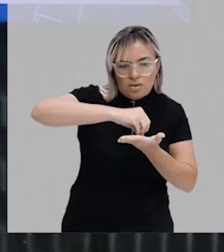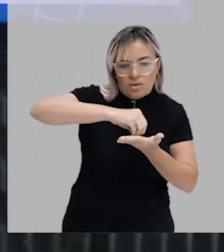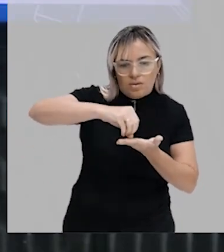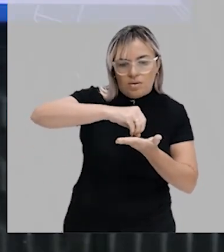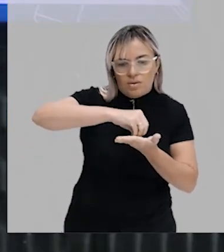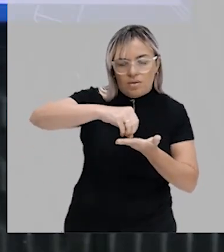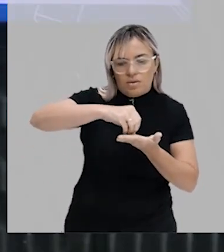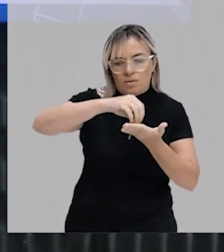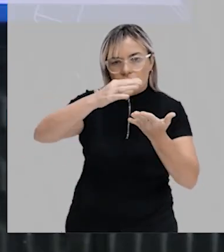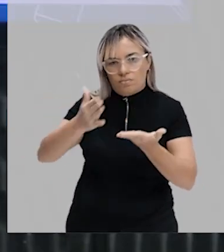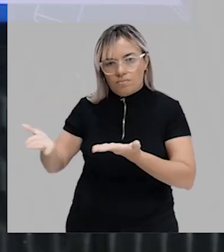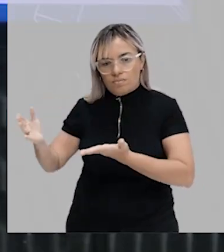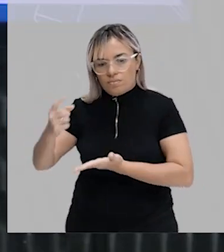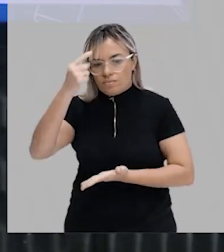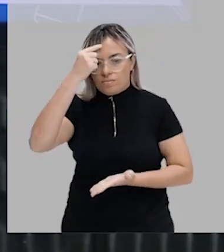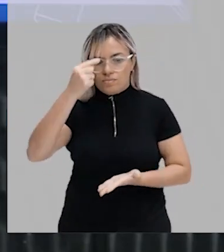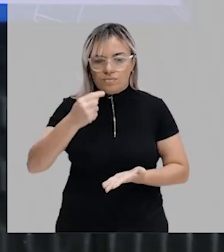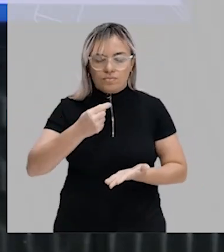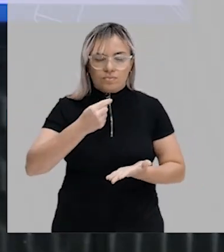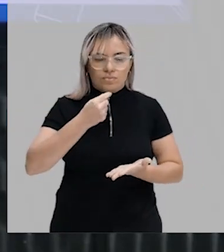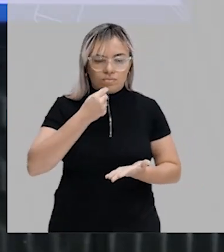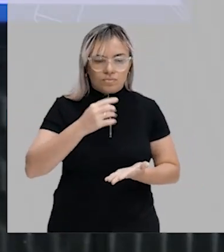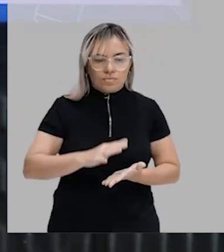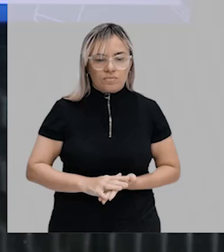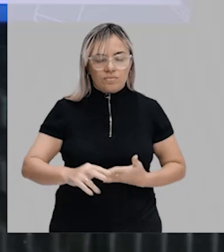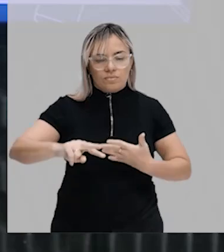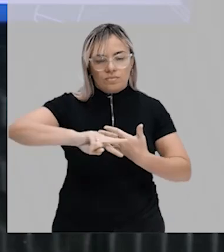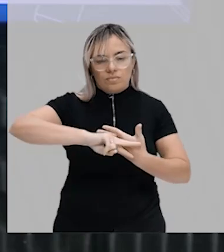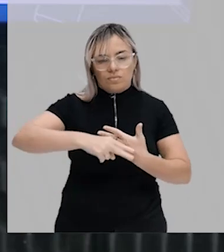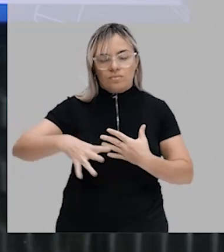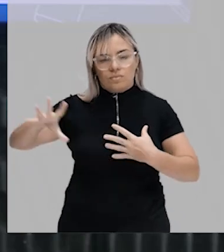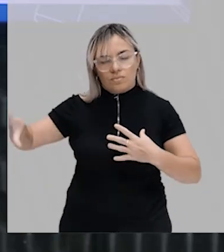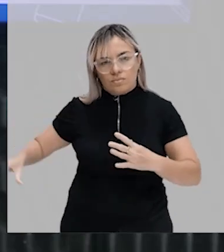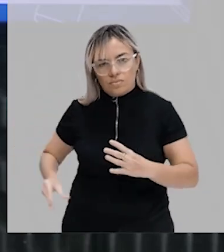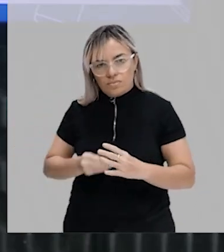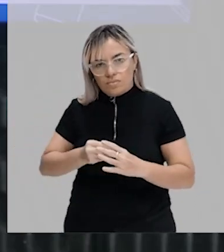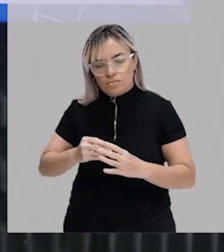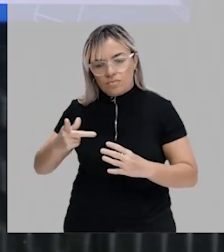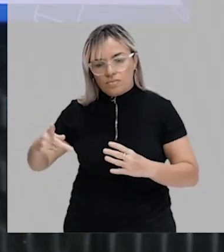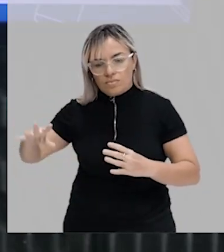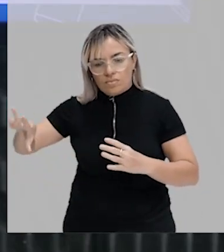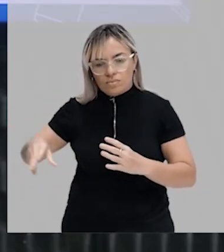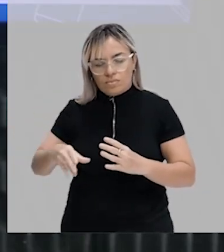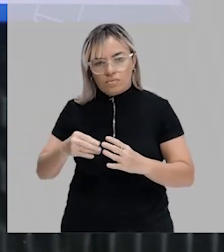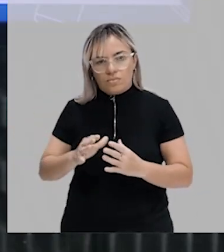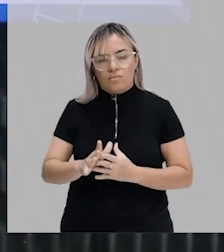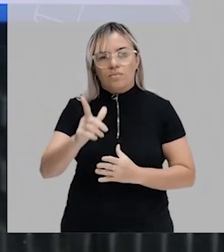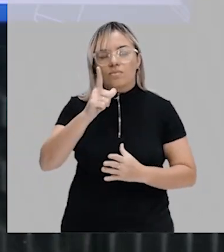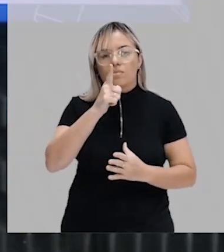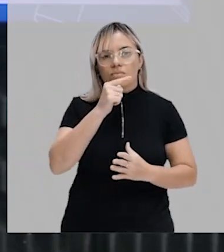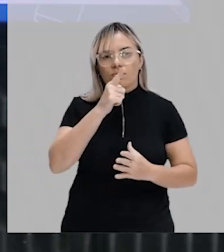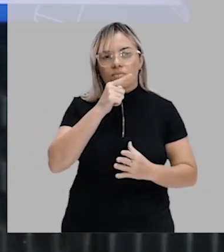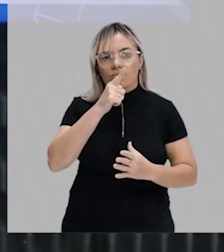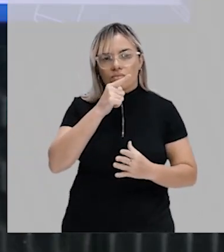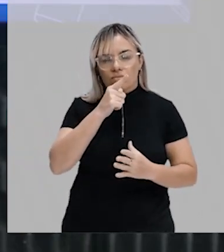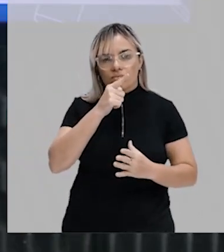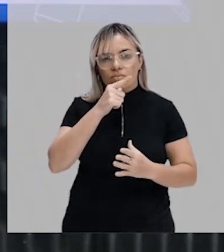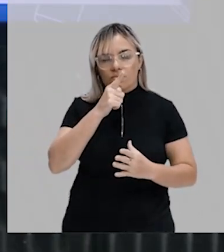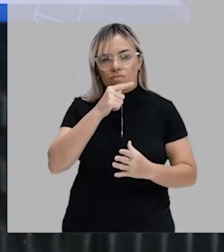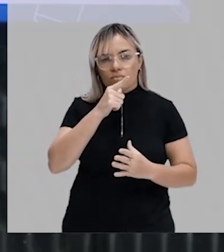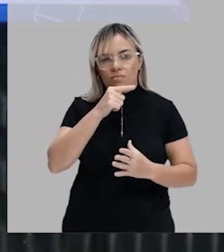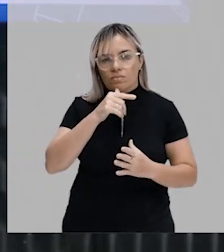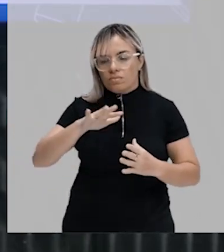na verdade, resultantes de ajuntamentos formados aqui pelas chuvas. As chuvas, elas carreavam